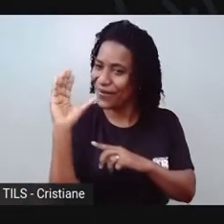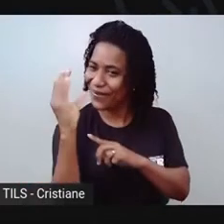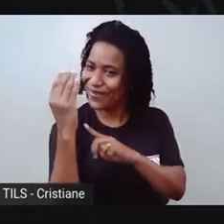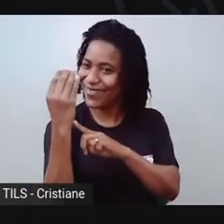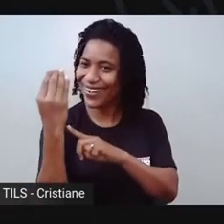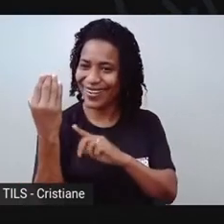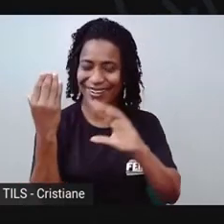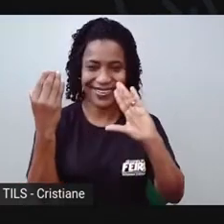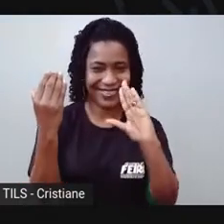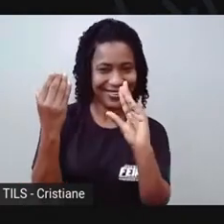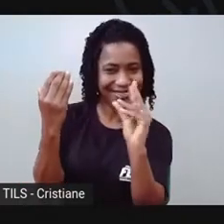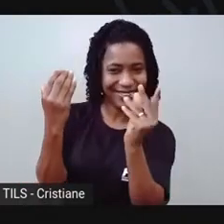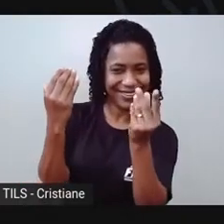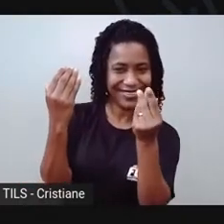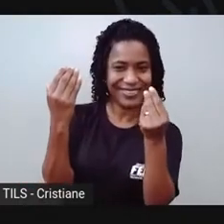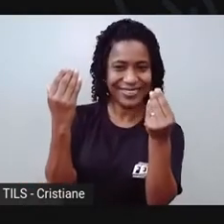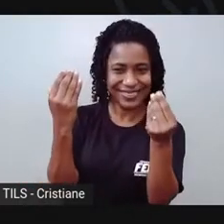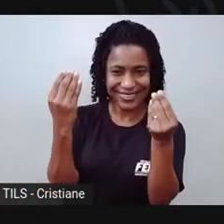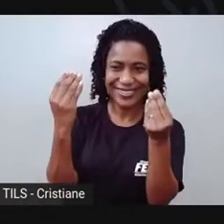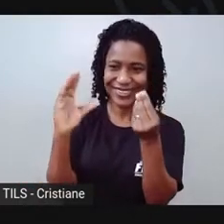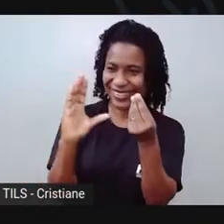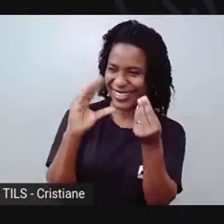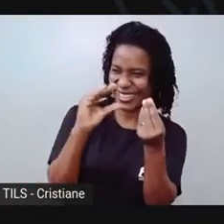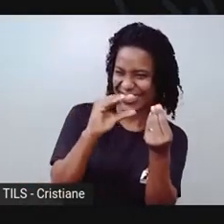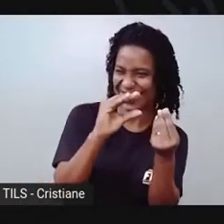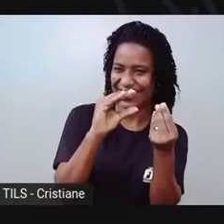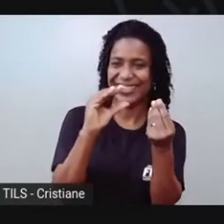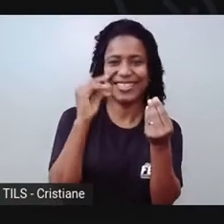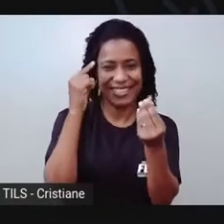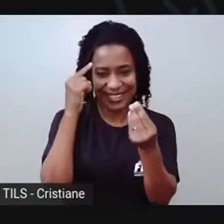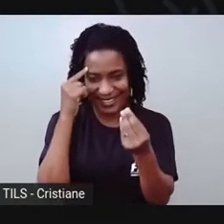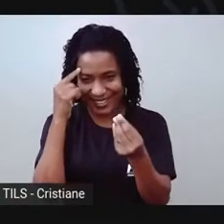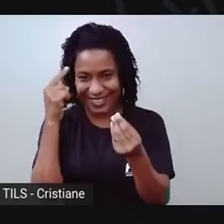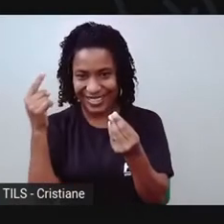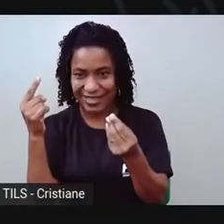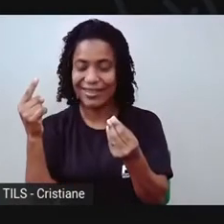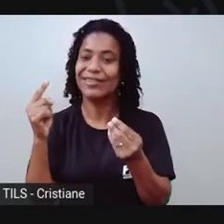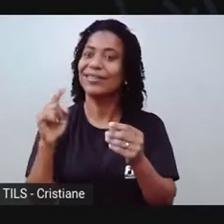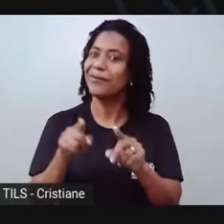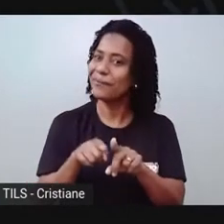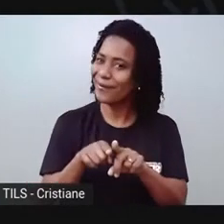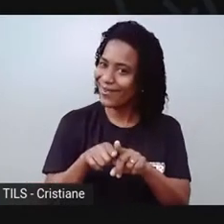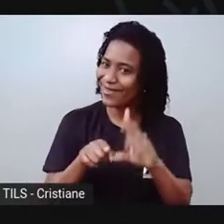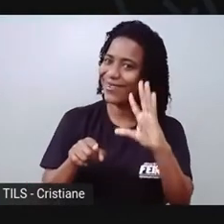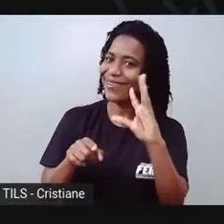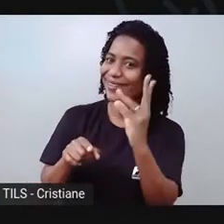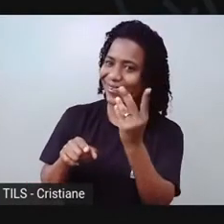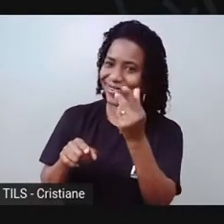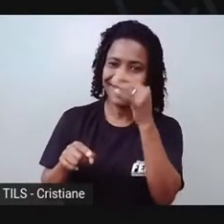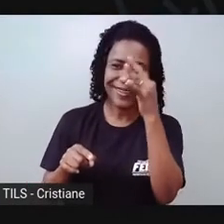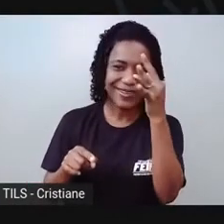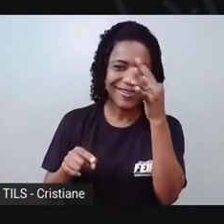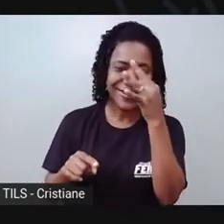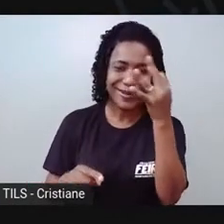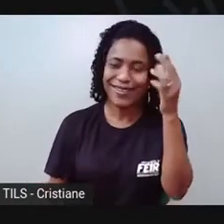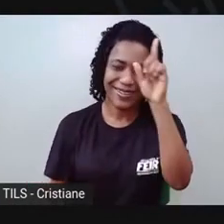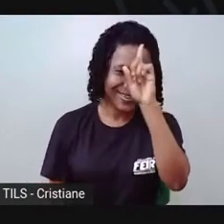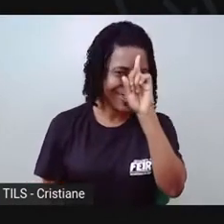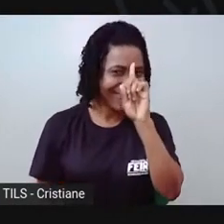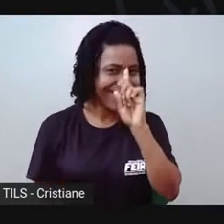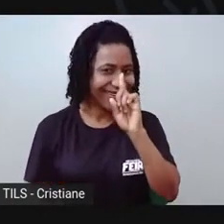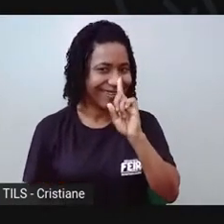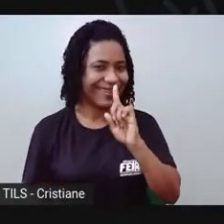sobre a rosa... É mesmo! Até sobre a rosa amarela... Hum... Tem tanta